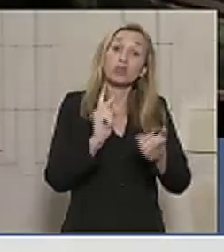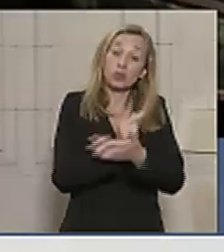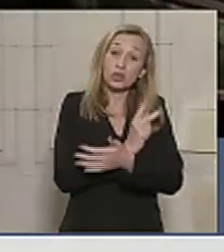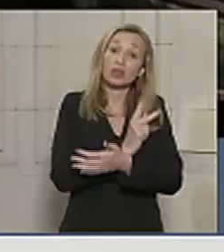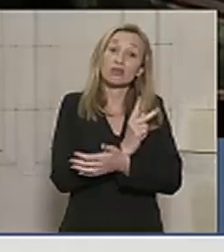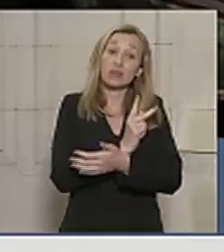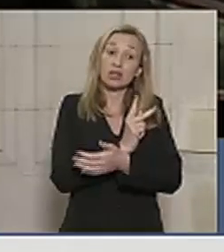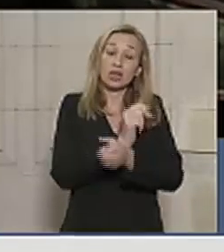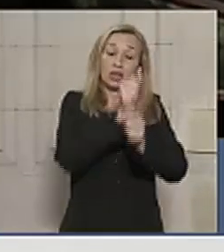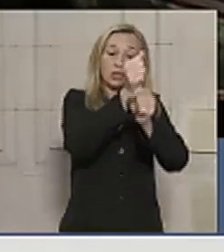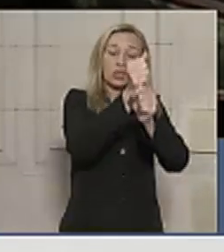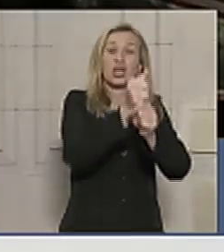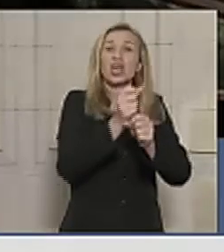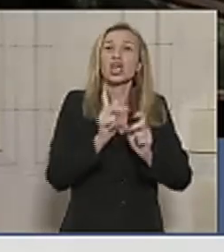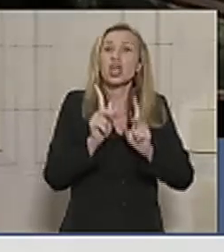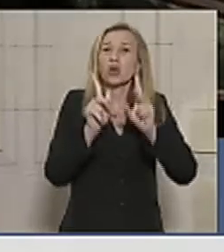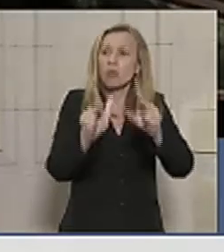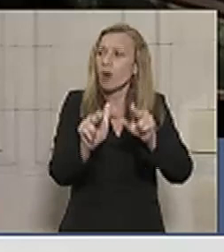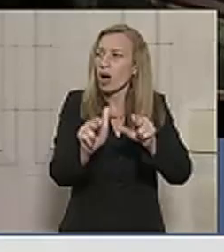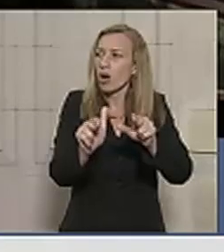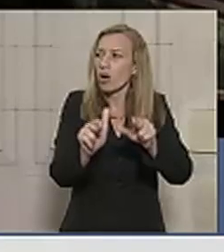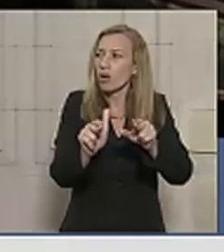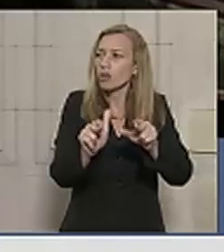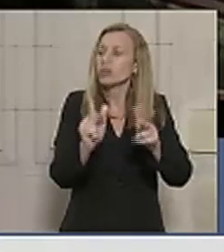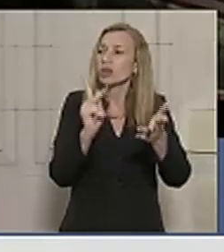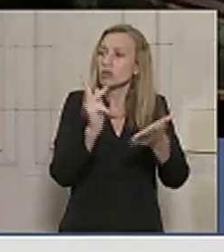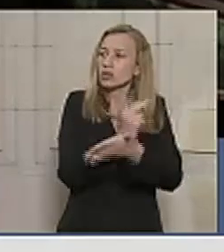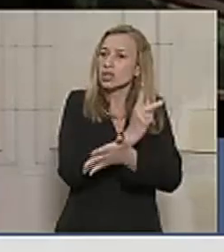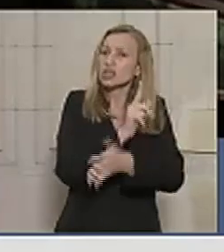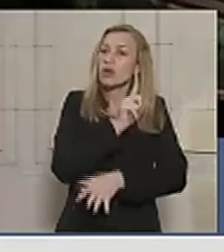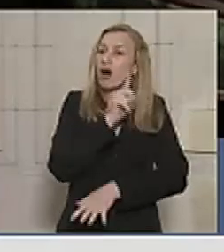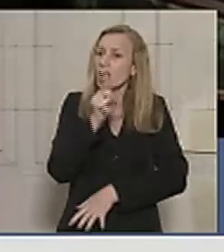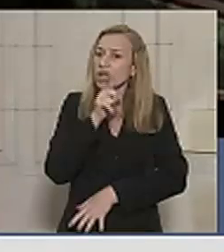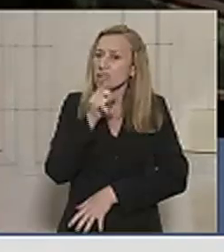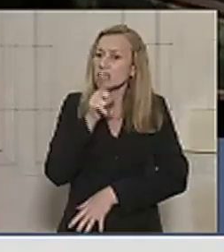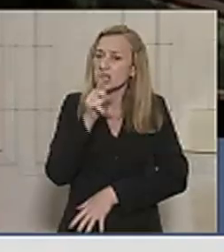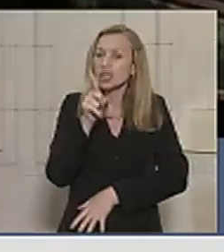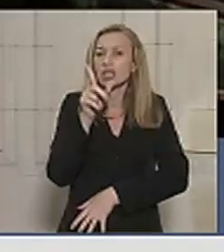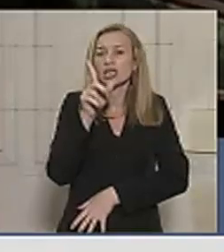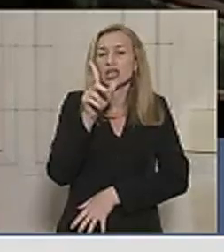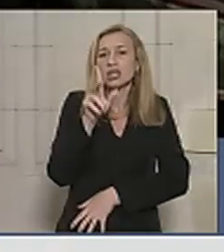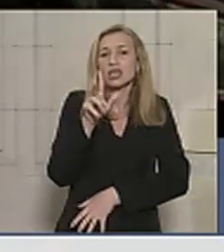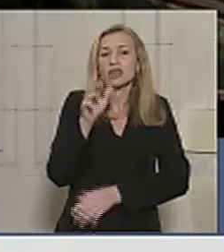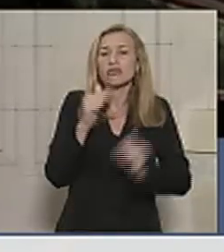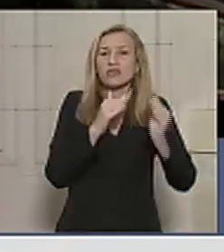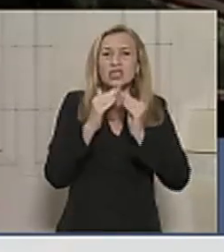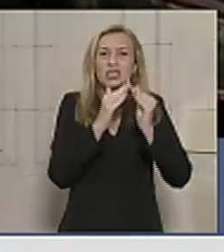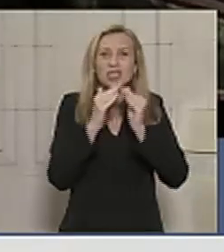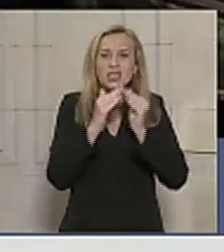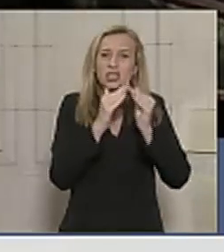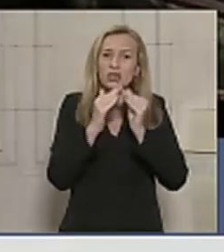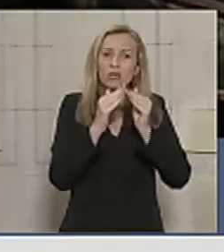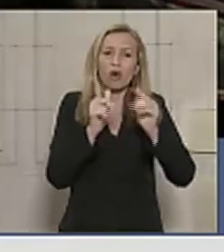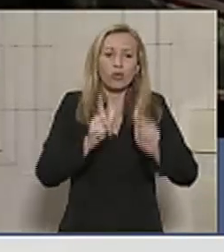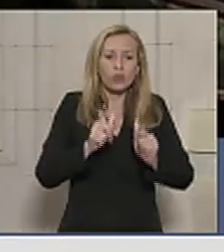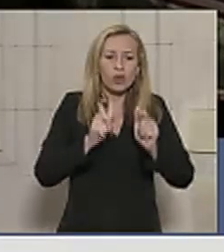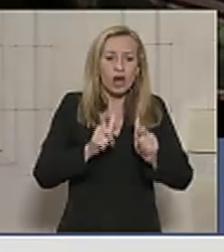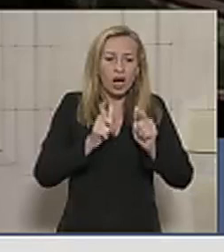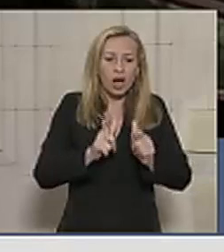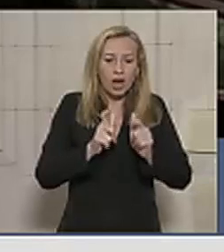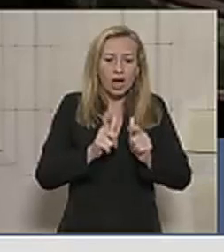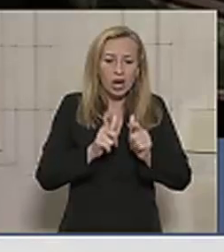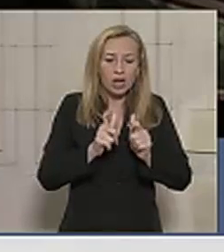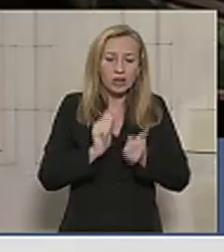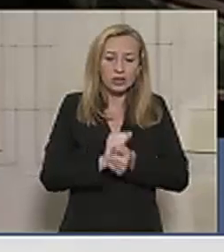exatamente igual à tragédia que aconteceu ali, na região vizinha à localidade da